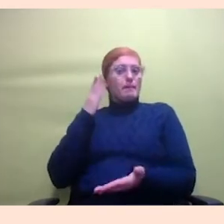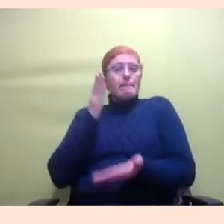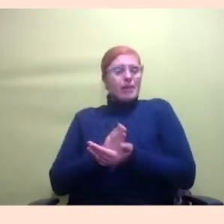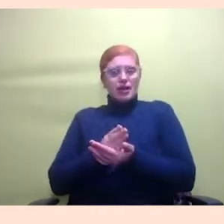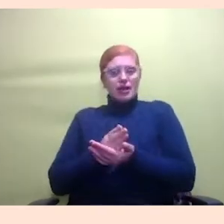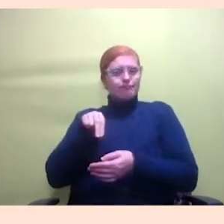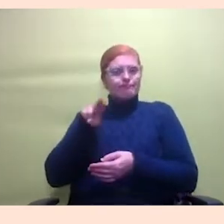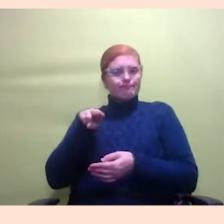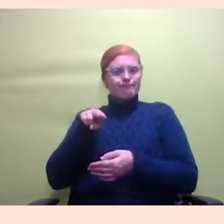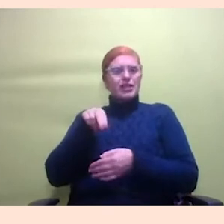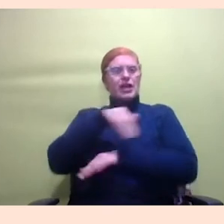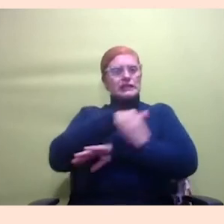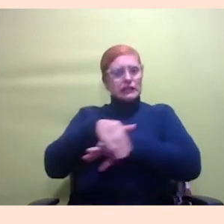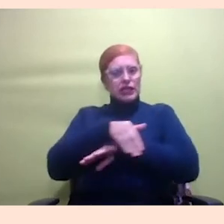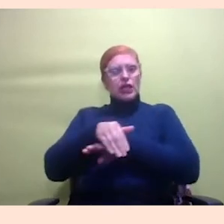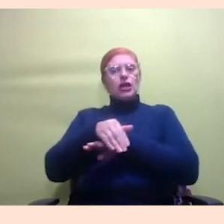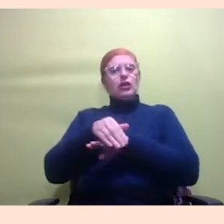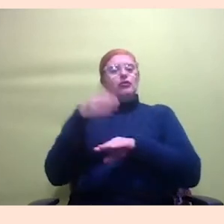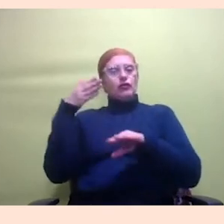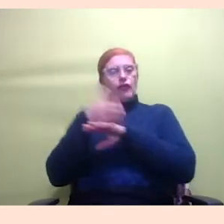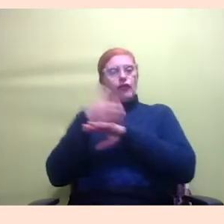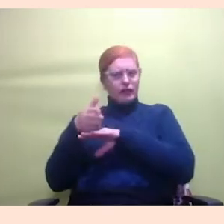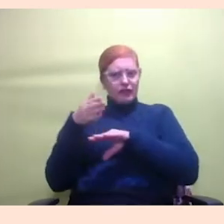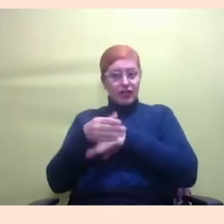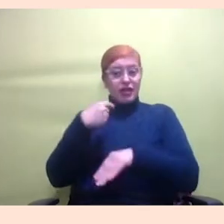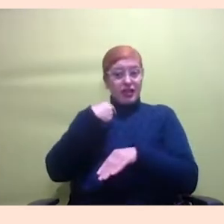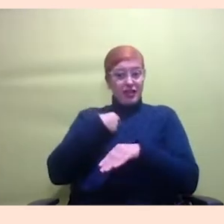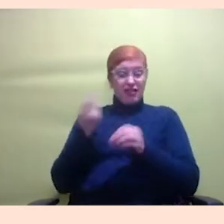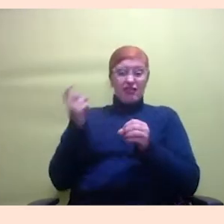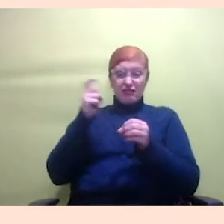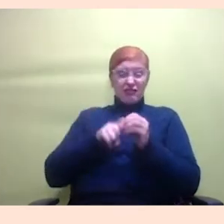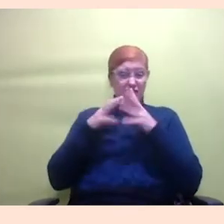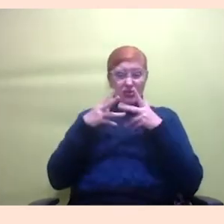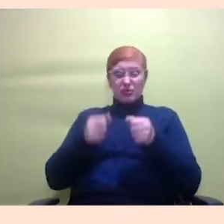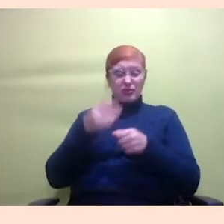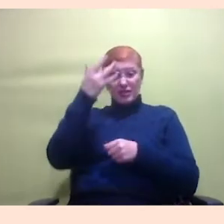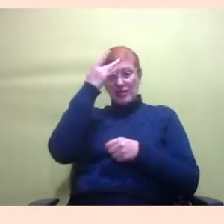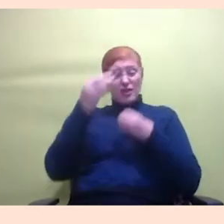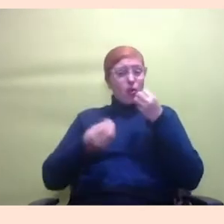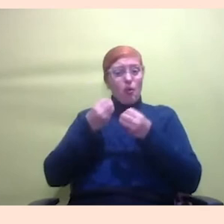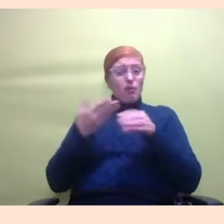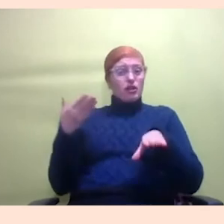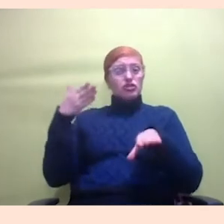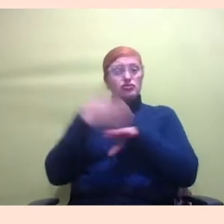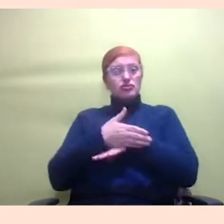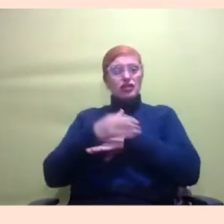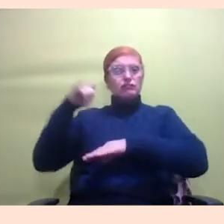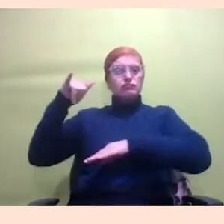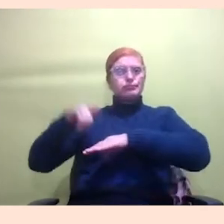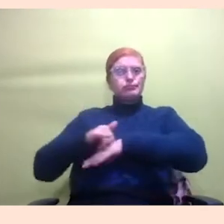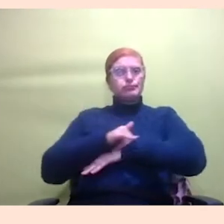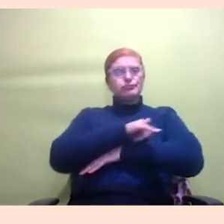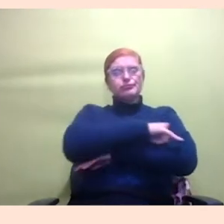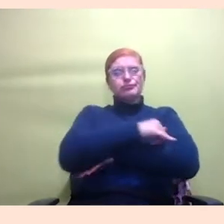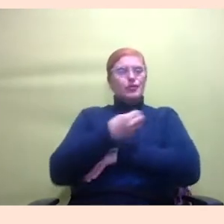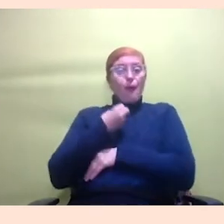na rua a faz viagem eu fico dizendo gente, eu quando voltar tudo, eu não sei nem como é que vai ser chegar no aeroporto eu não me lembro como